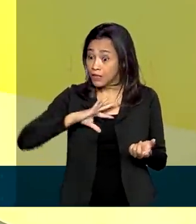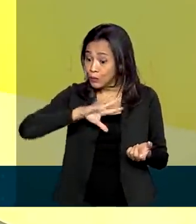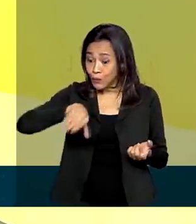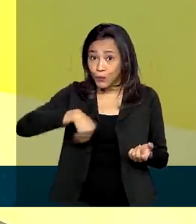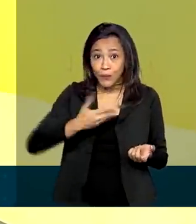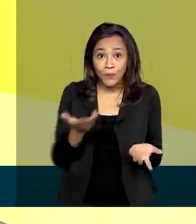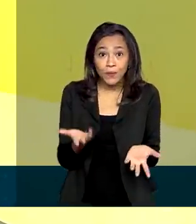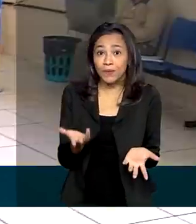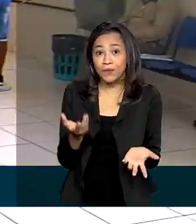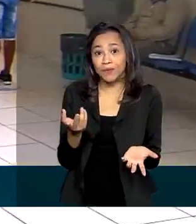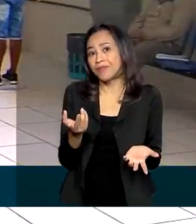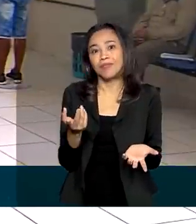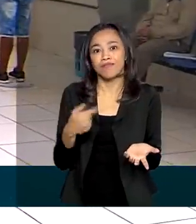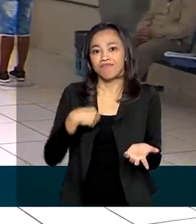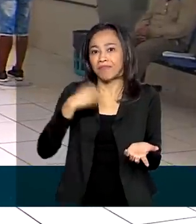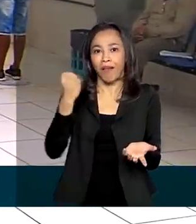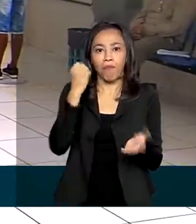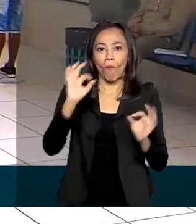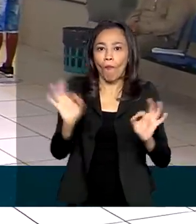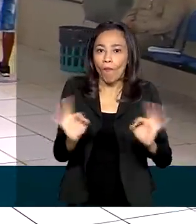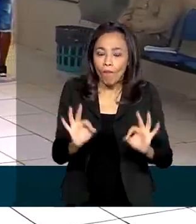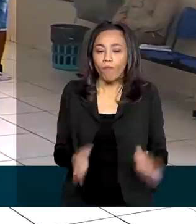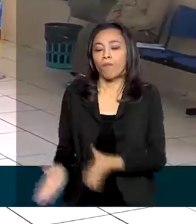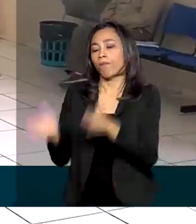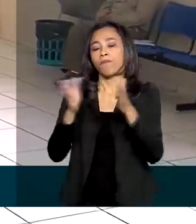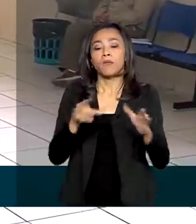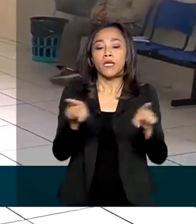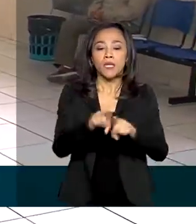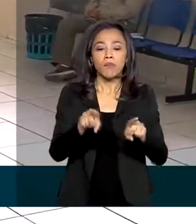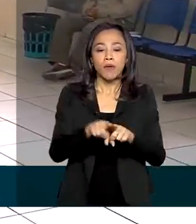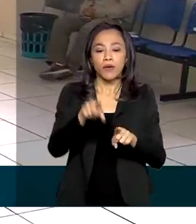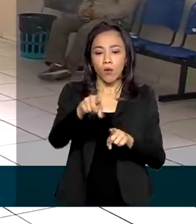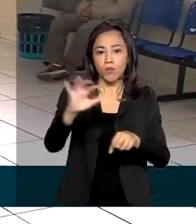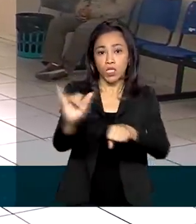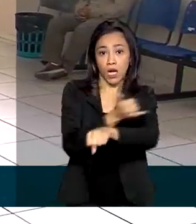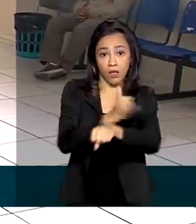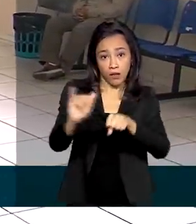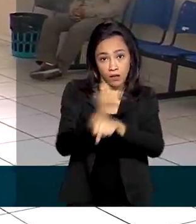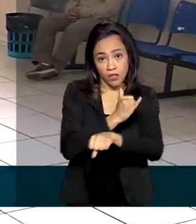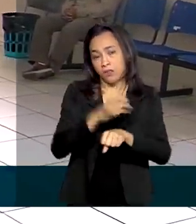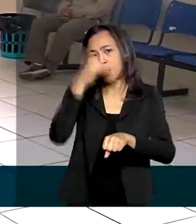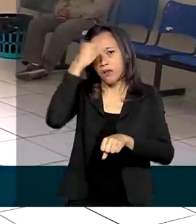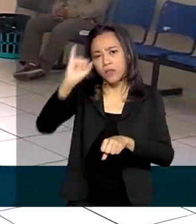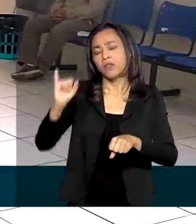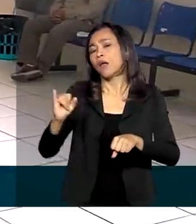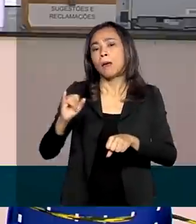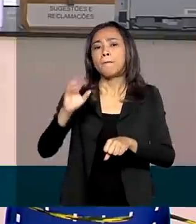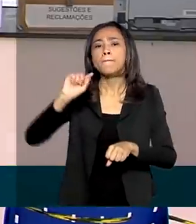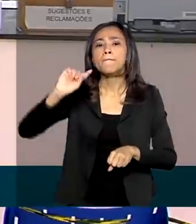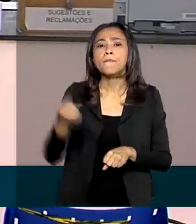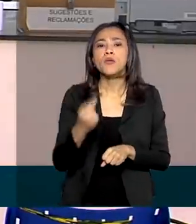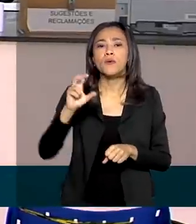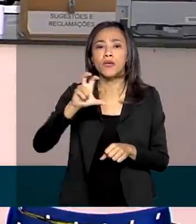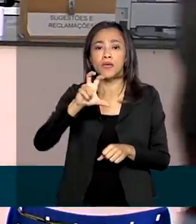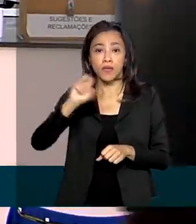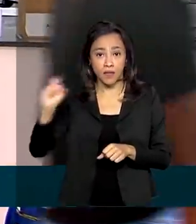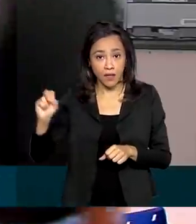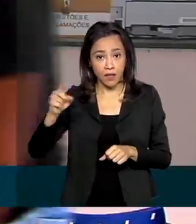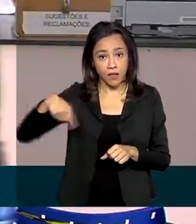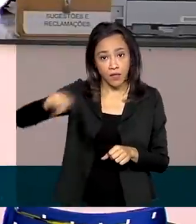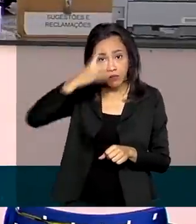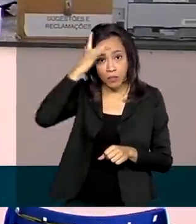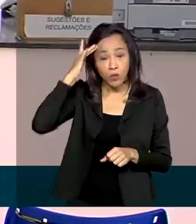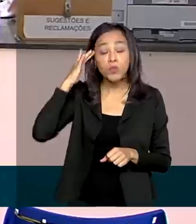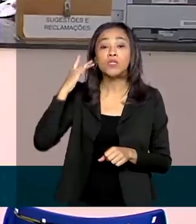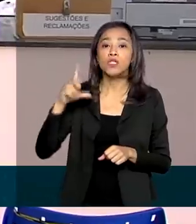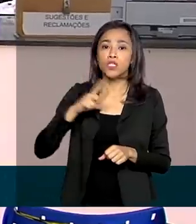tratamento sem nenhuma intercorrência. Além disso, como medida de prevenção, cerca de 1.500 pessoas que tiveram contato